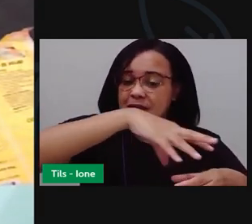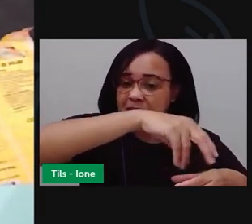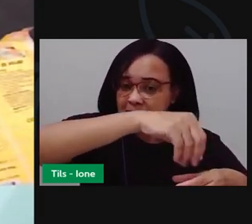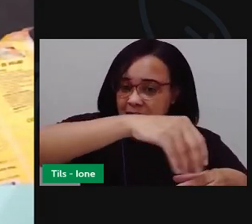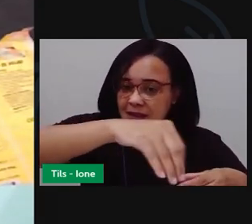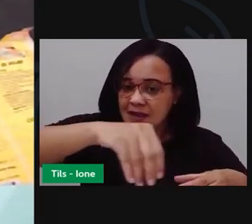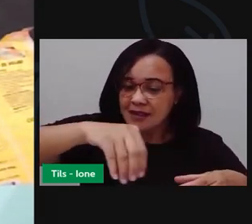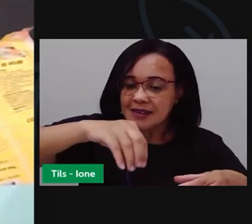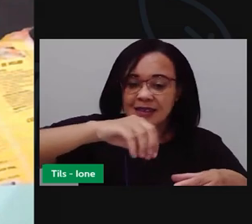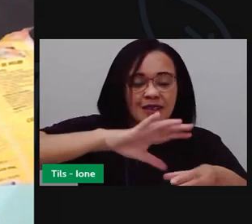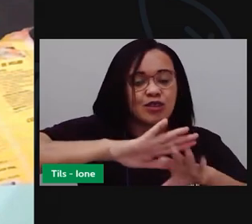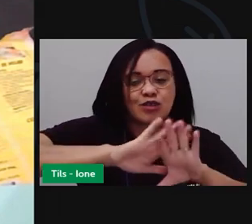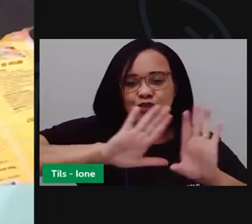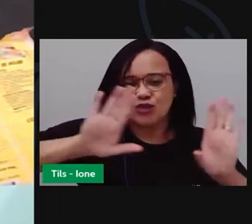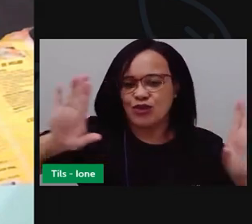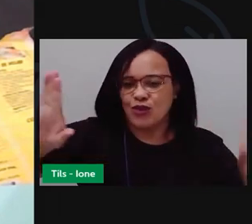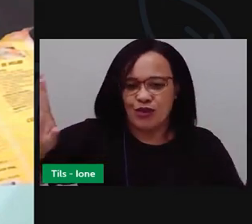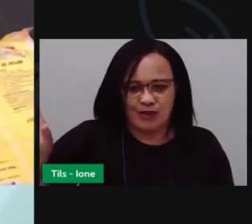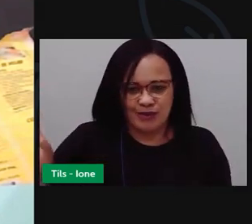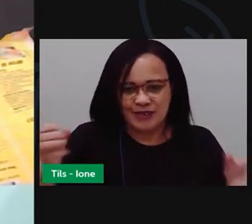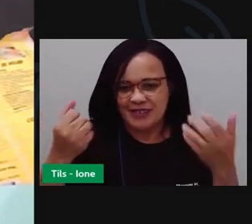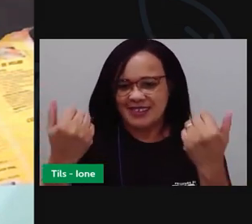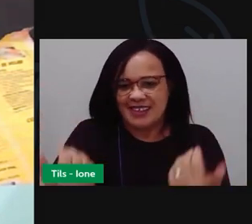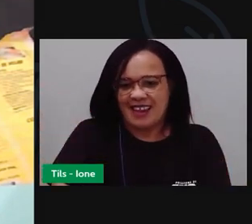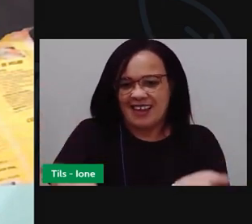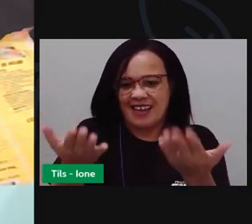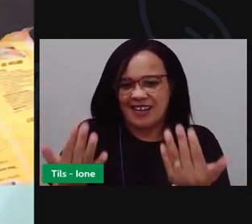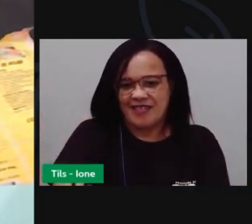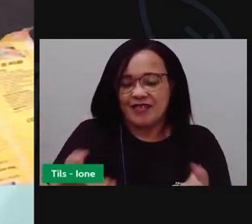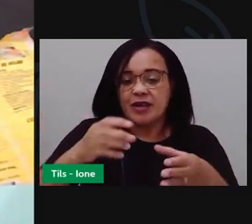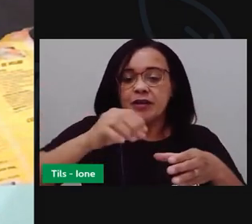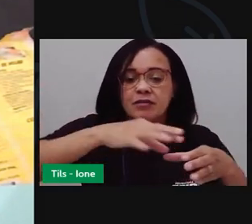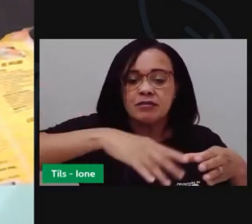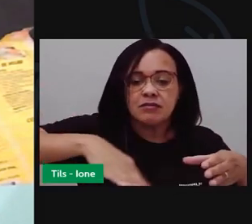aqui dentro da cuscuzeira espalhando.